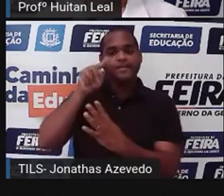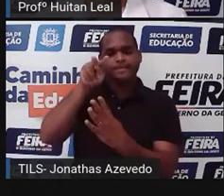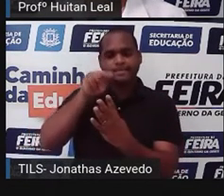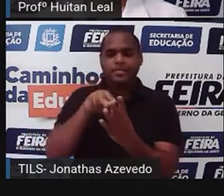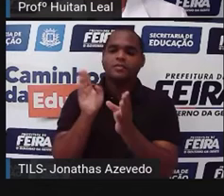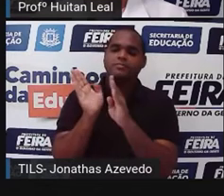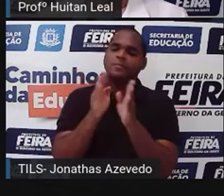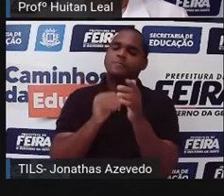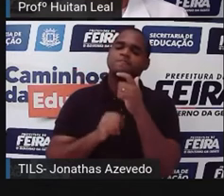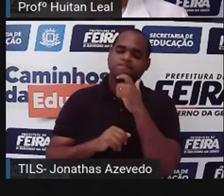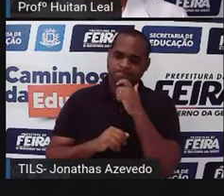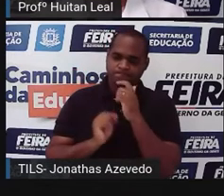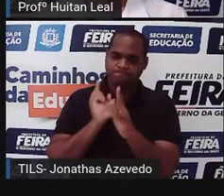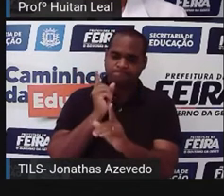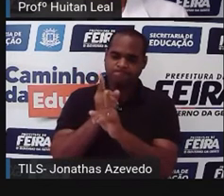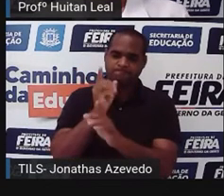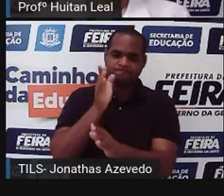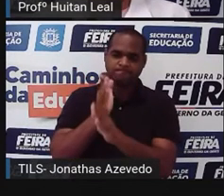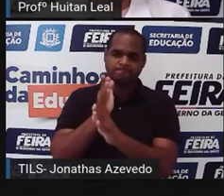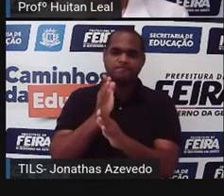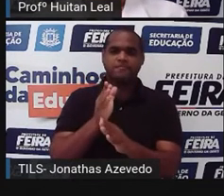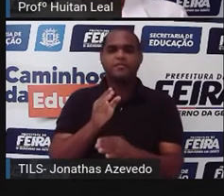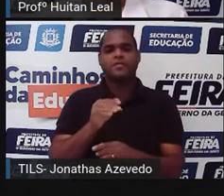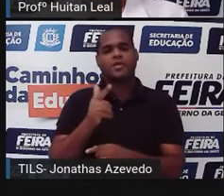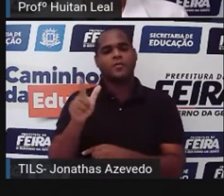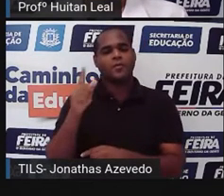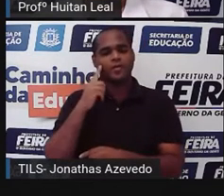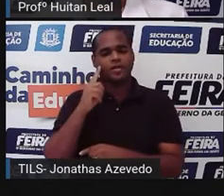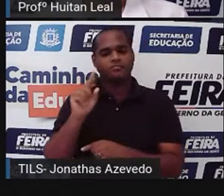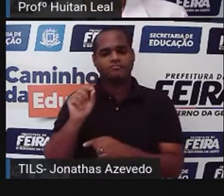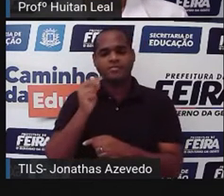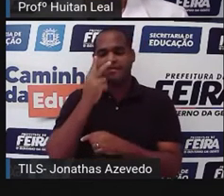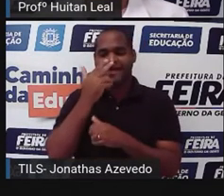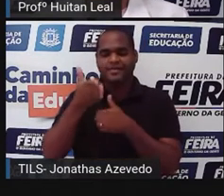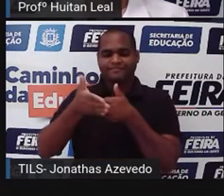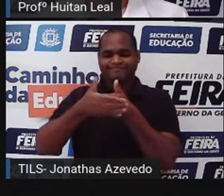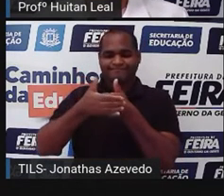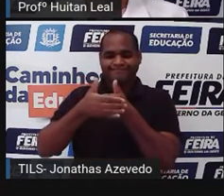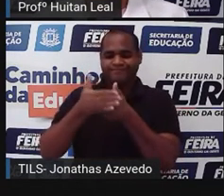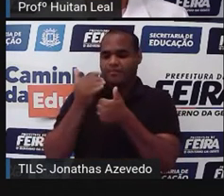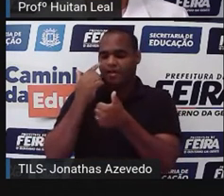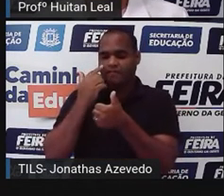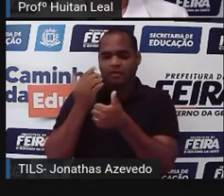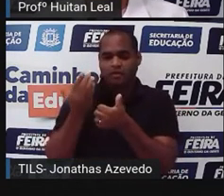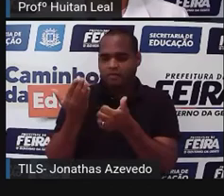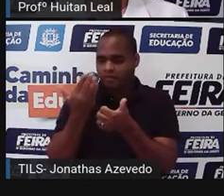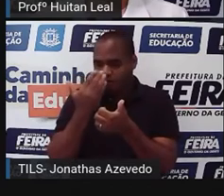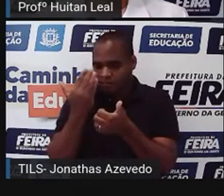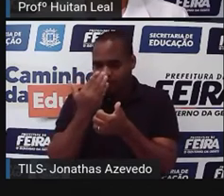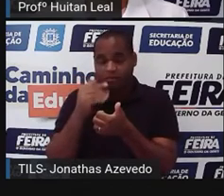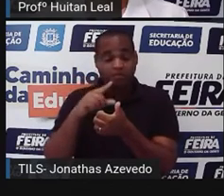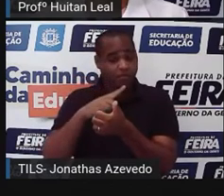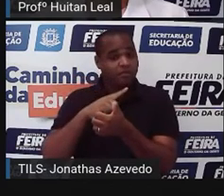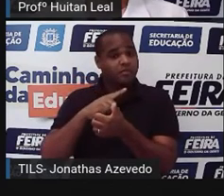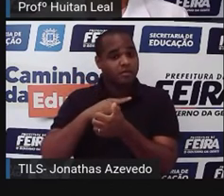ver, implícitas, que são, assim, vamos dizer, ocultas, de pouca percepção, mas que estão ali